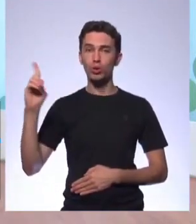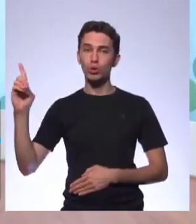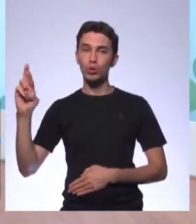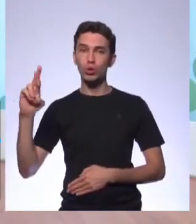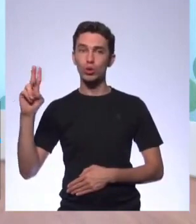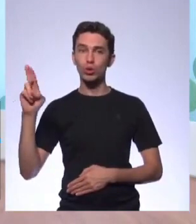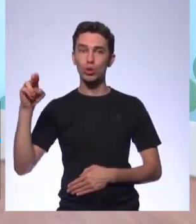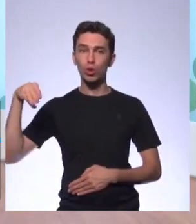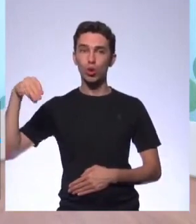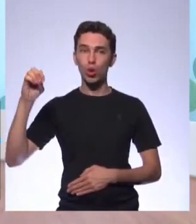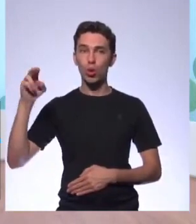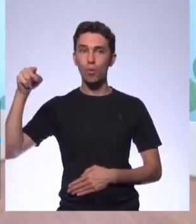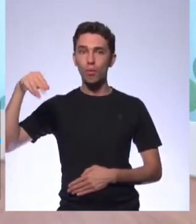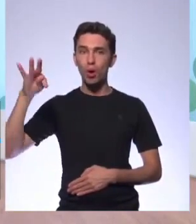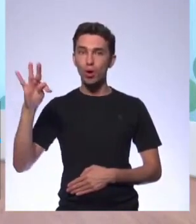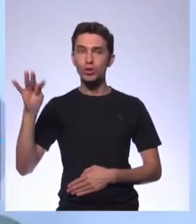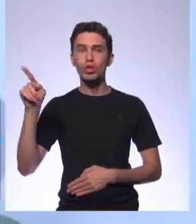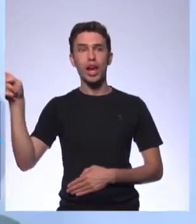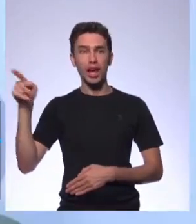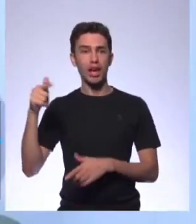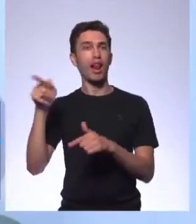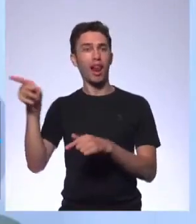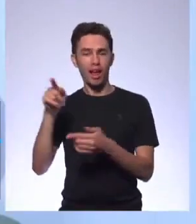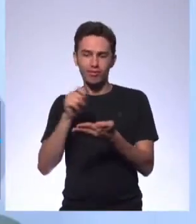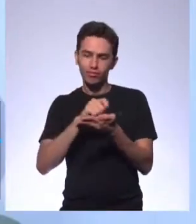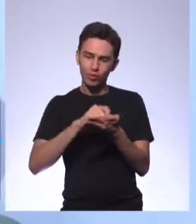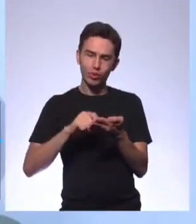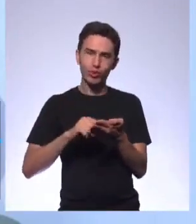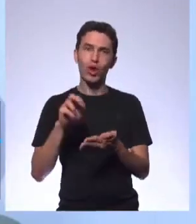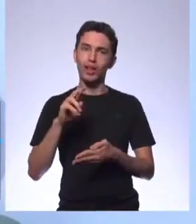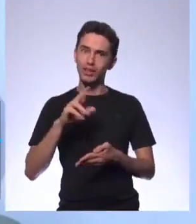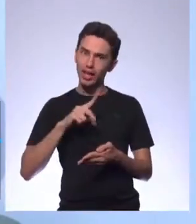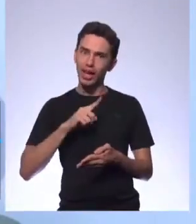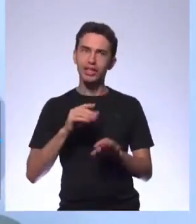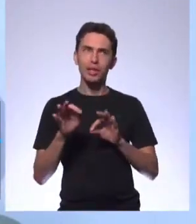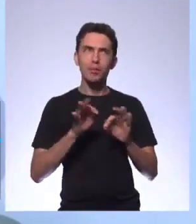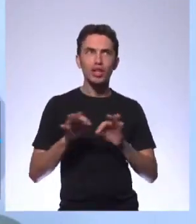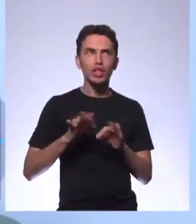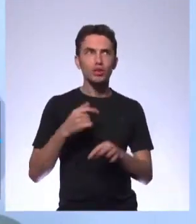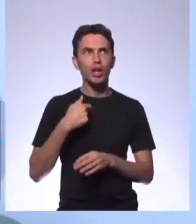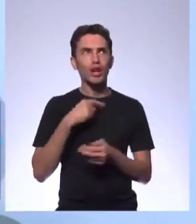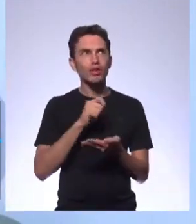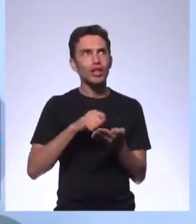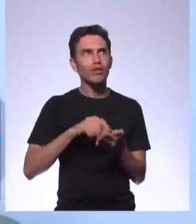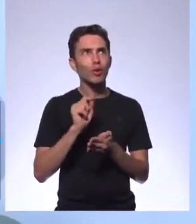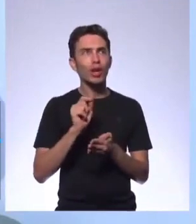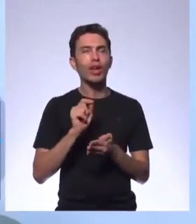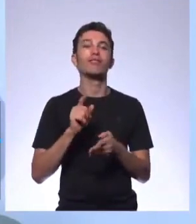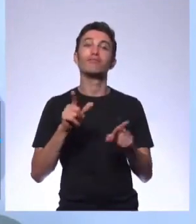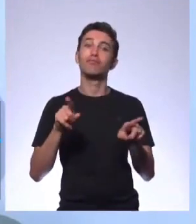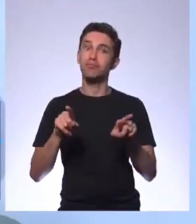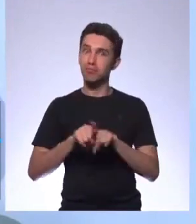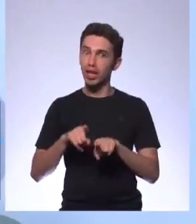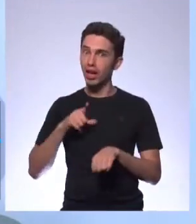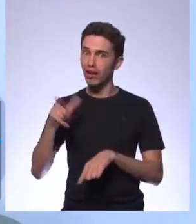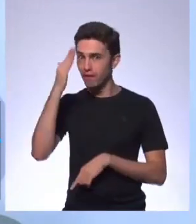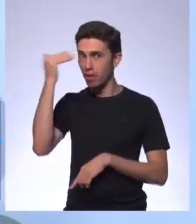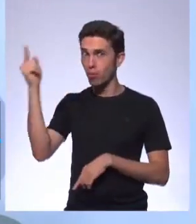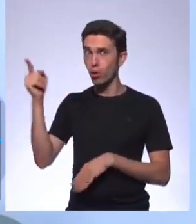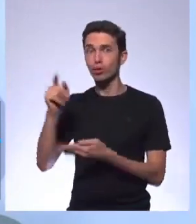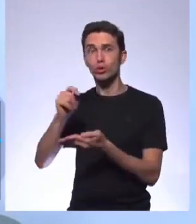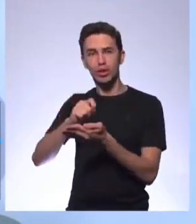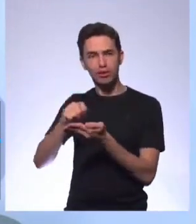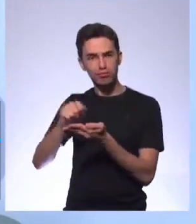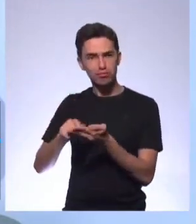Mauro. Gostei dessa justificativa. Então, gente, vamos já pensar nesse planejamento. Então, aqui nós, no Centro de Mídias, vamos